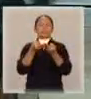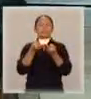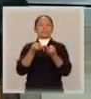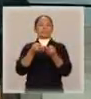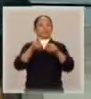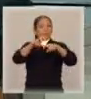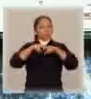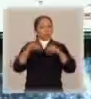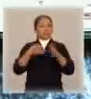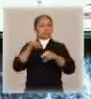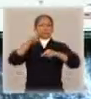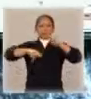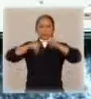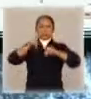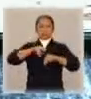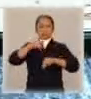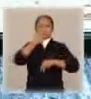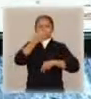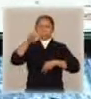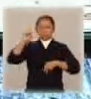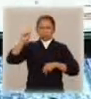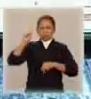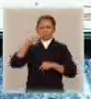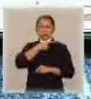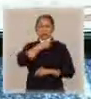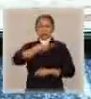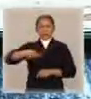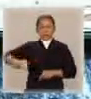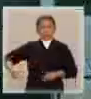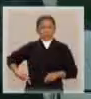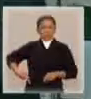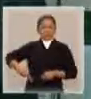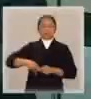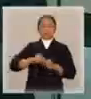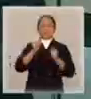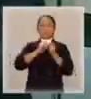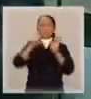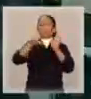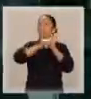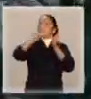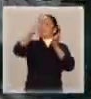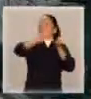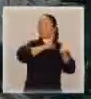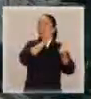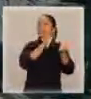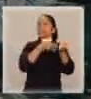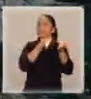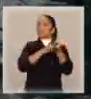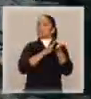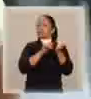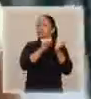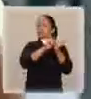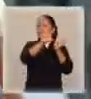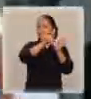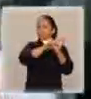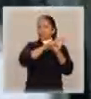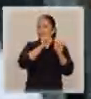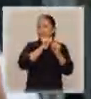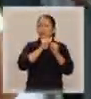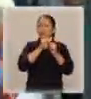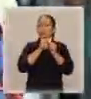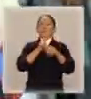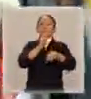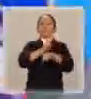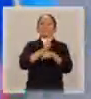acaso que em junho de 2008 o presidente da república sancionou a lei da guarda compartilhada, um